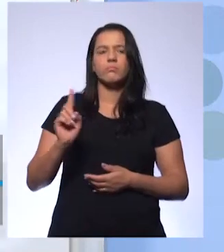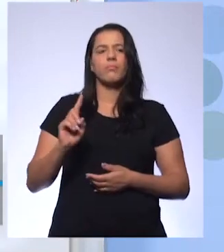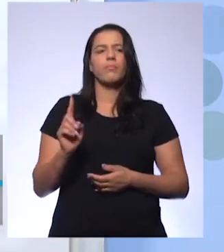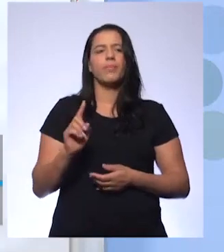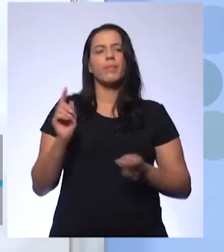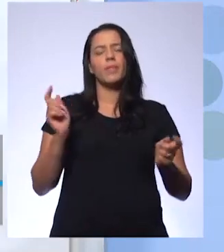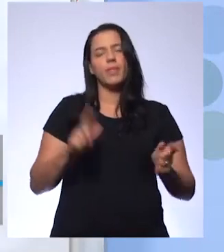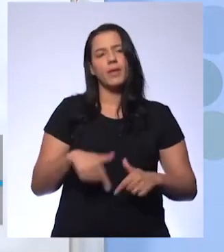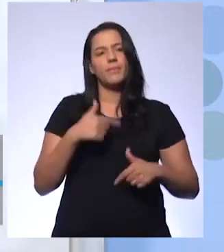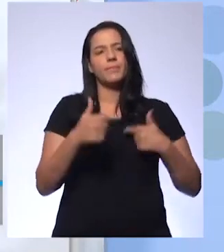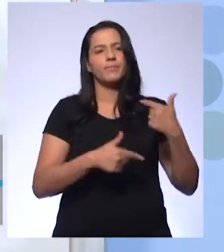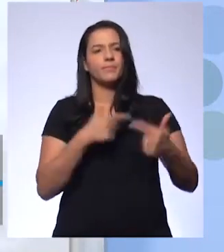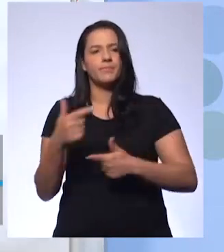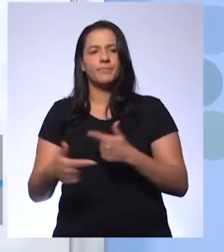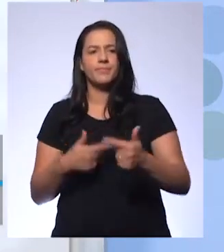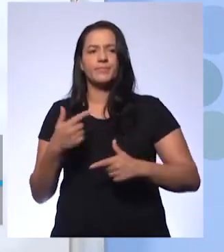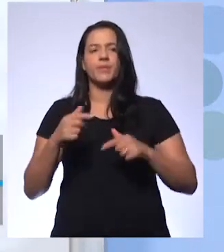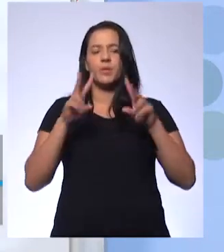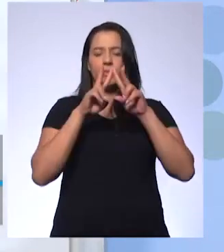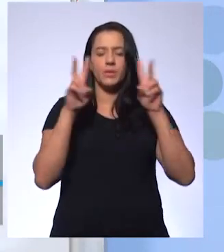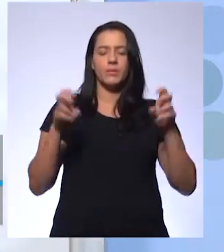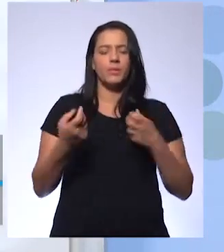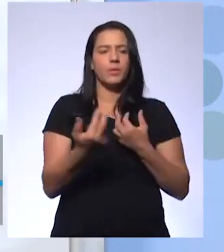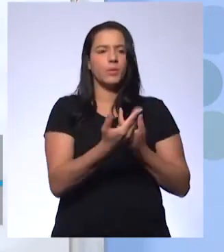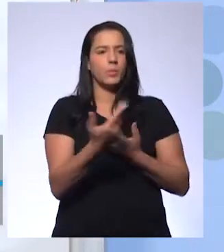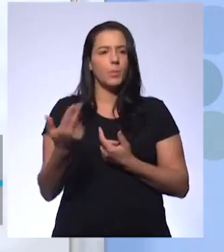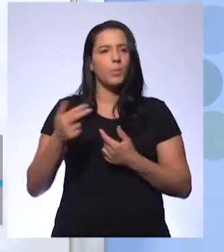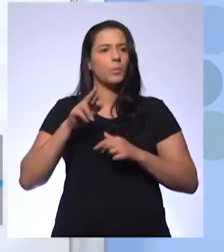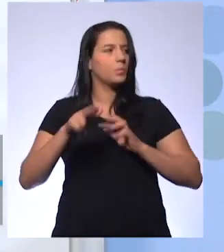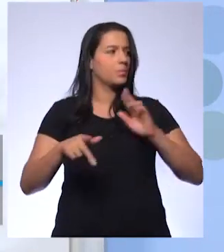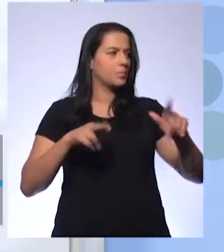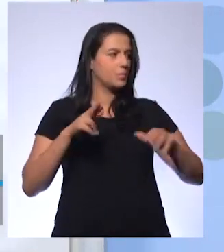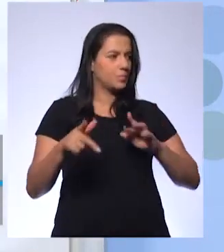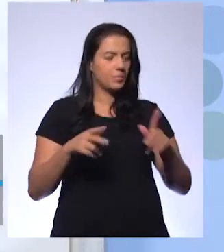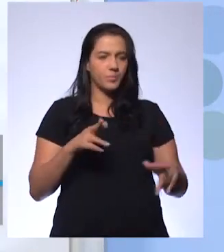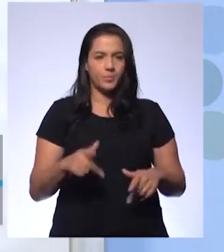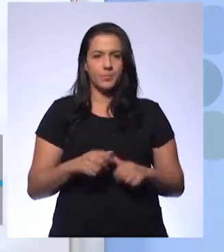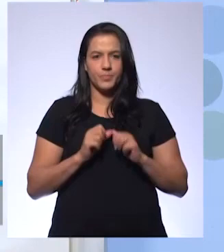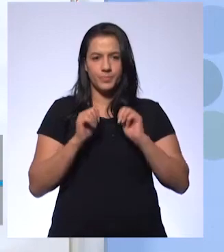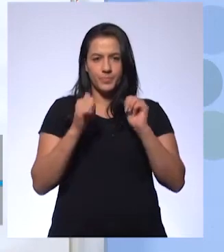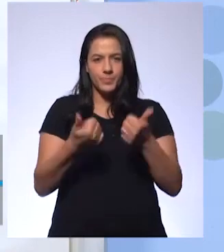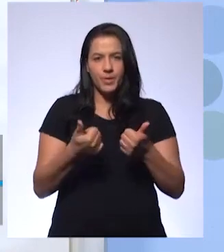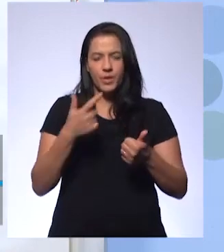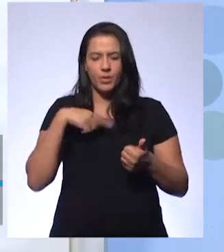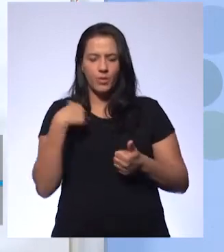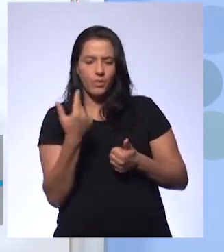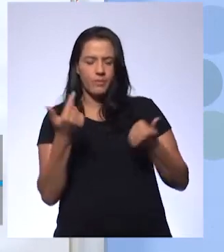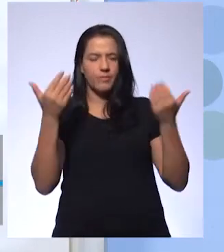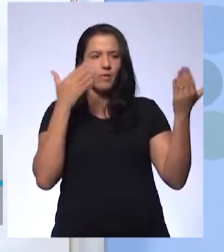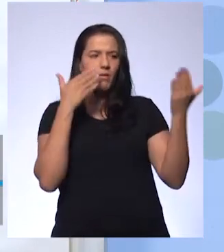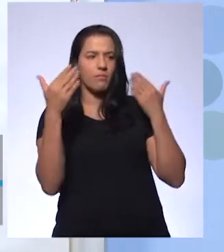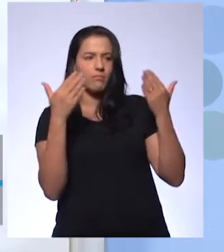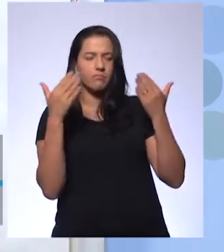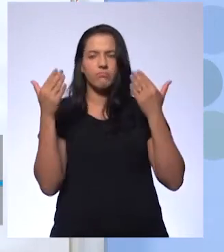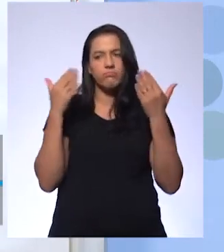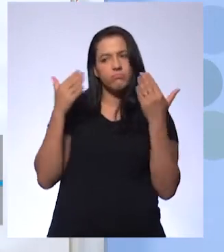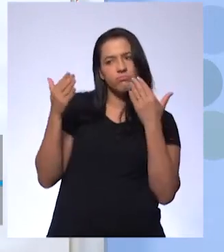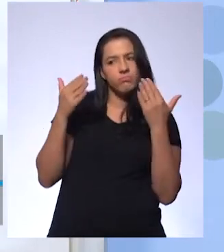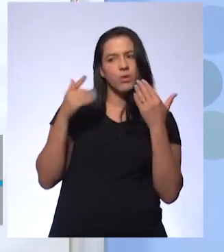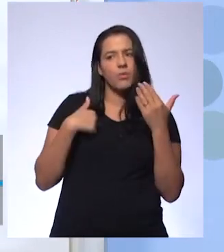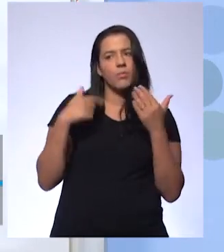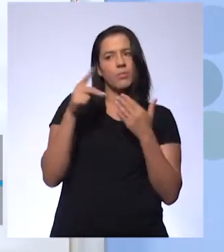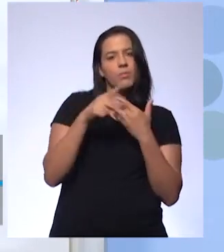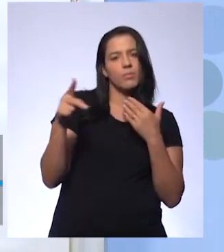trabalhar o mesmo assunto de diferentes formas. Tudo bem? Então, não tem por que ficar comparando. A minha aula pode complementar do seu